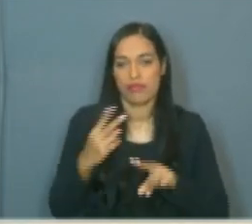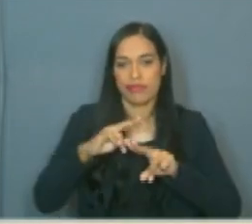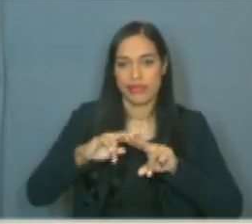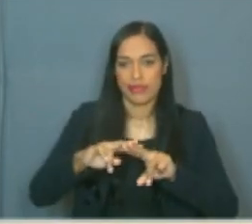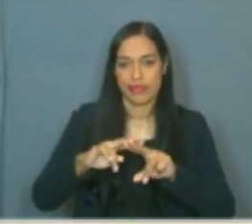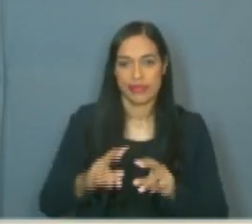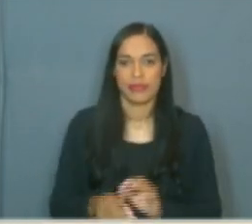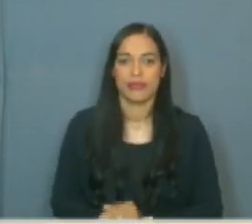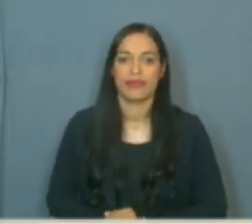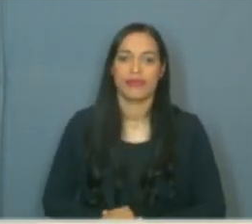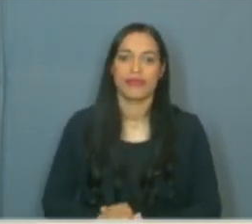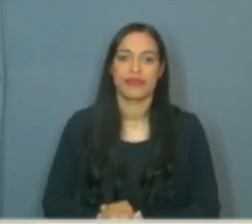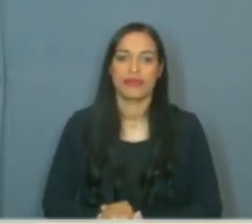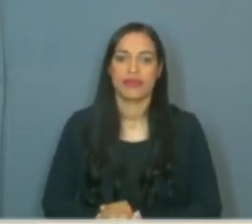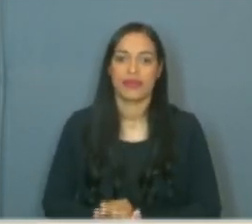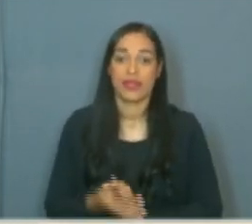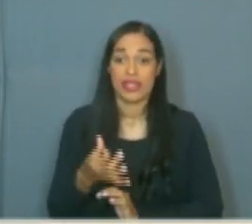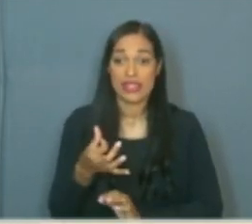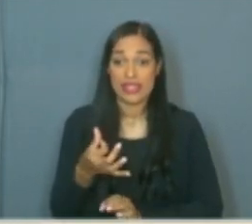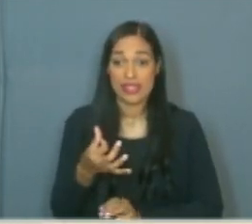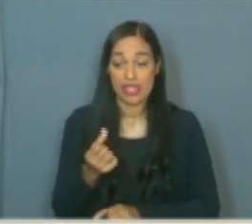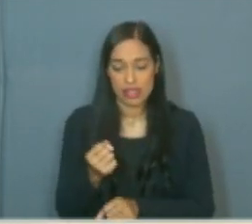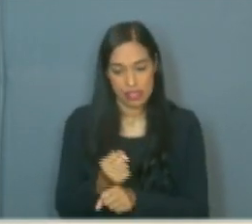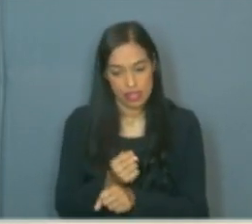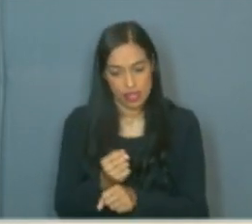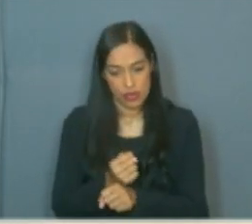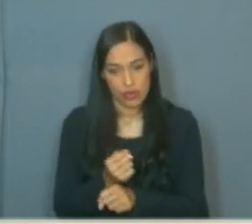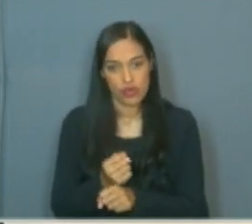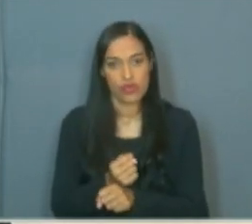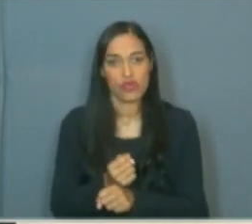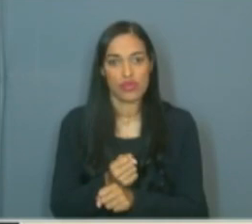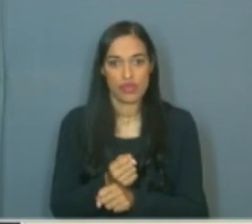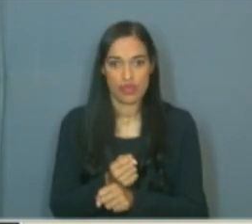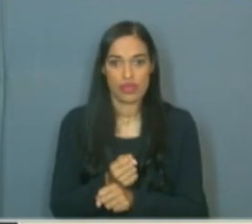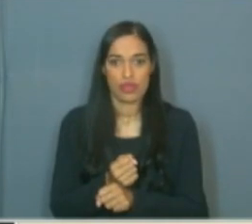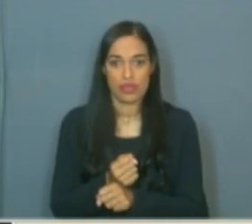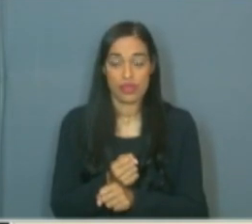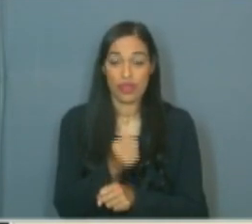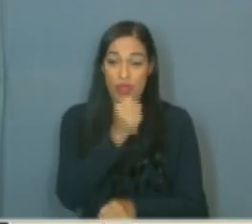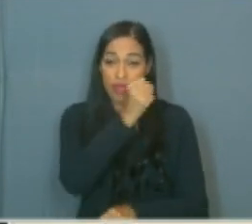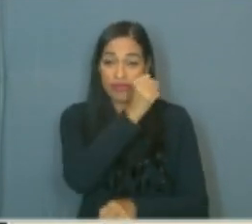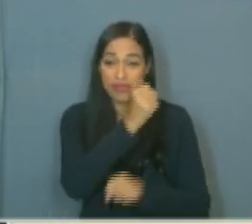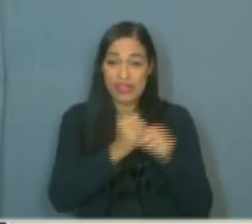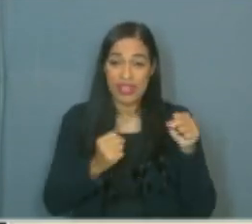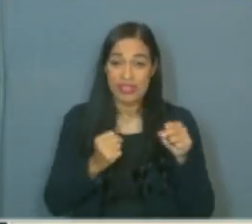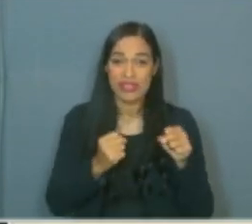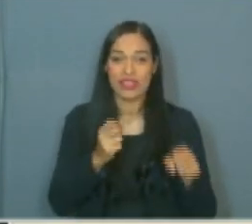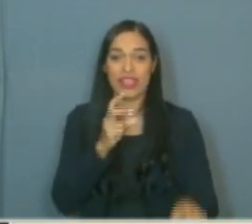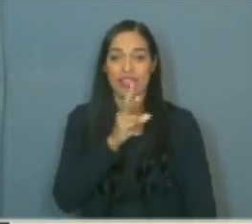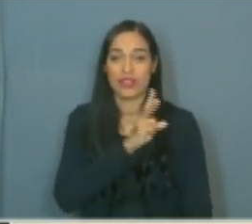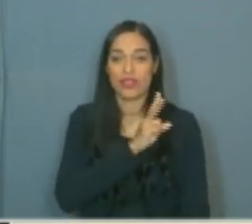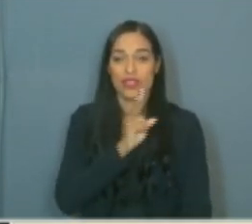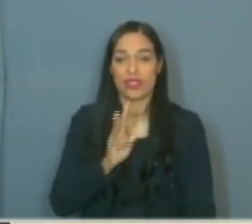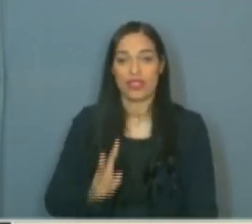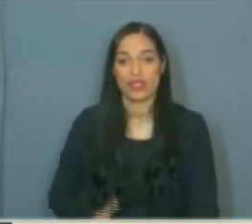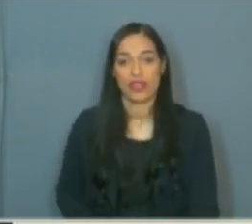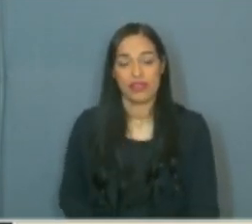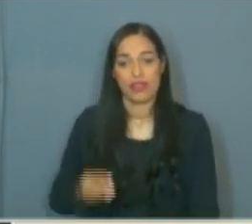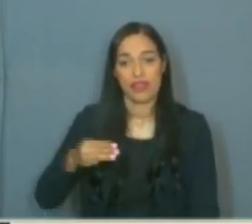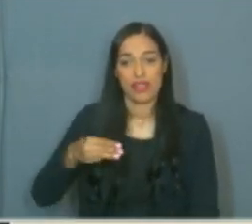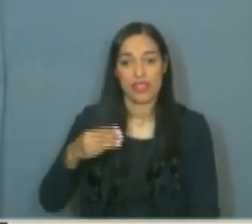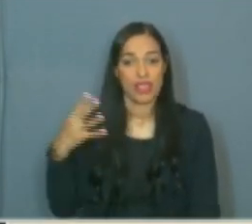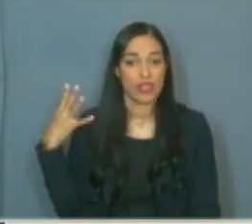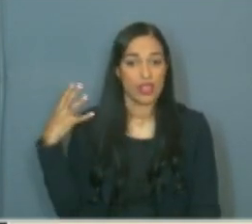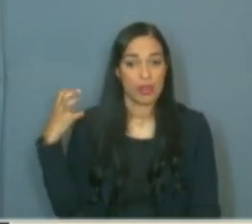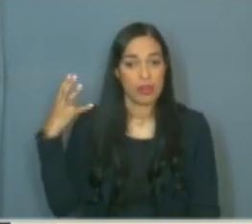Finalmente, depois de seis anos do brutal assassinato da vereadora Marielle